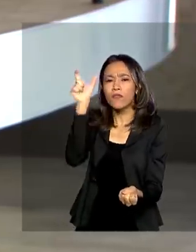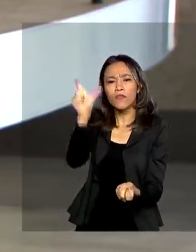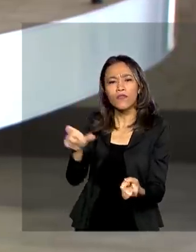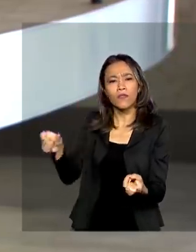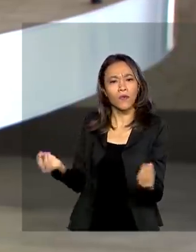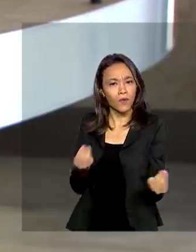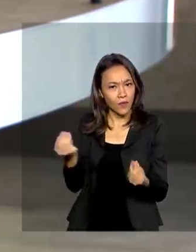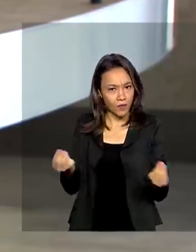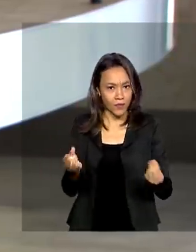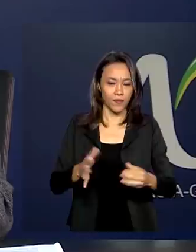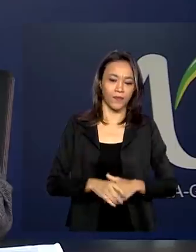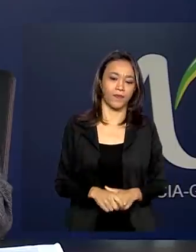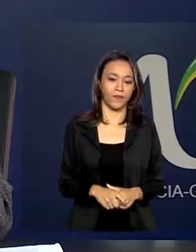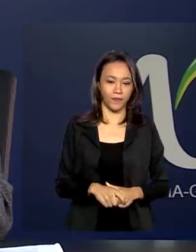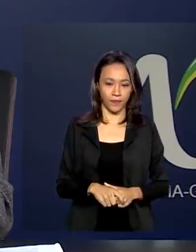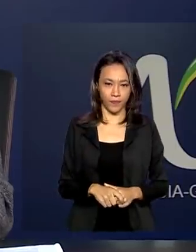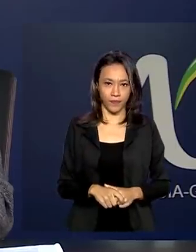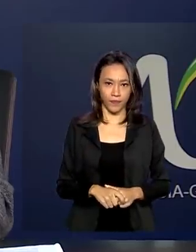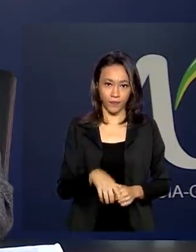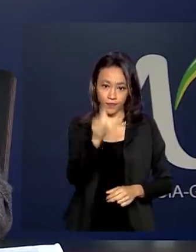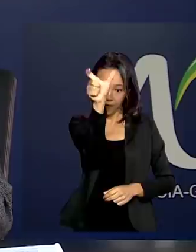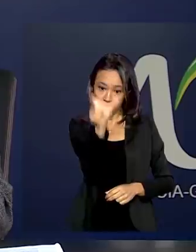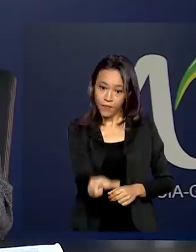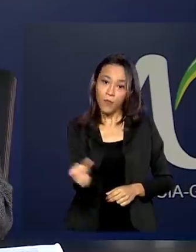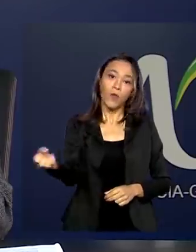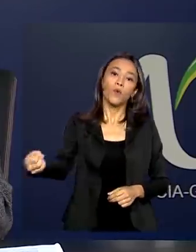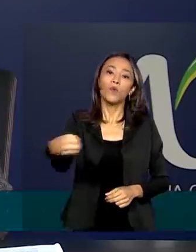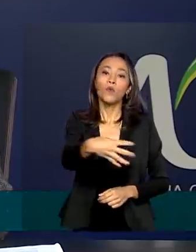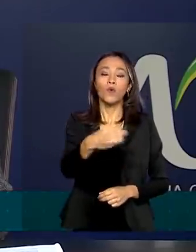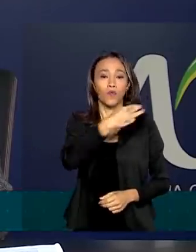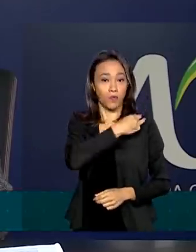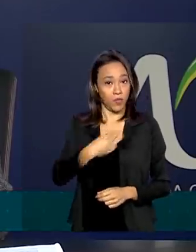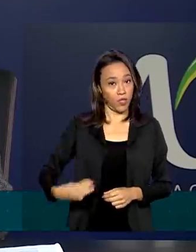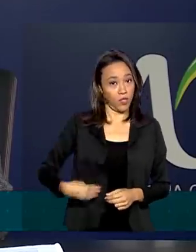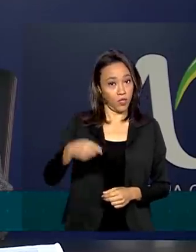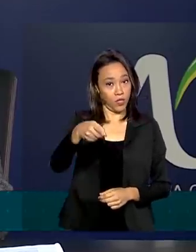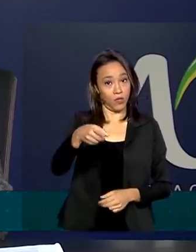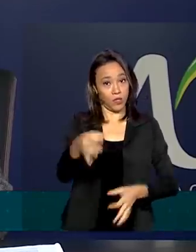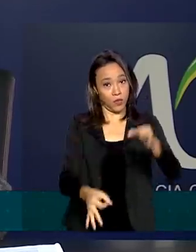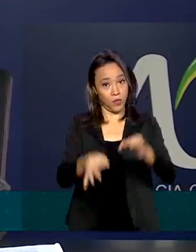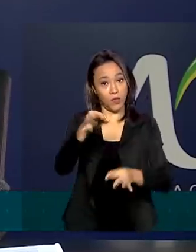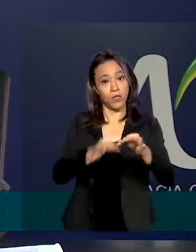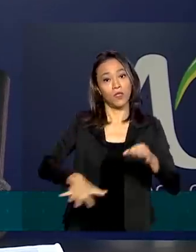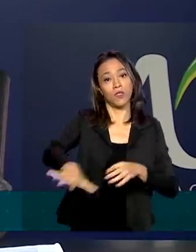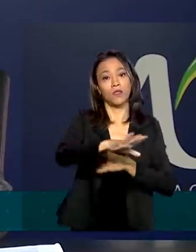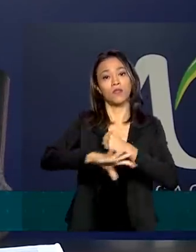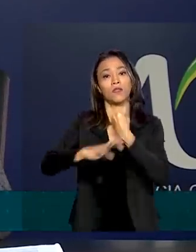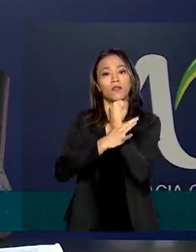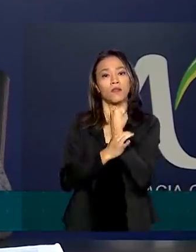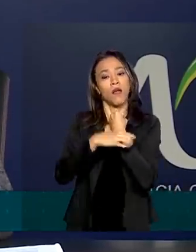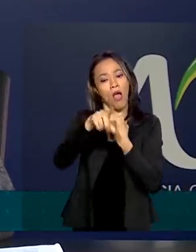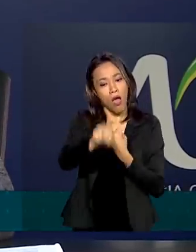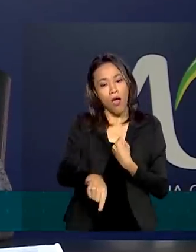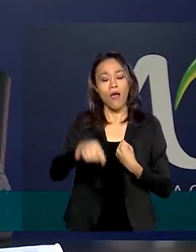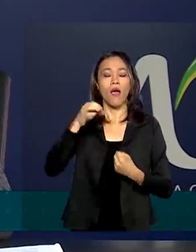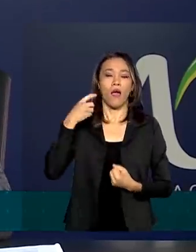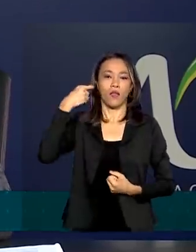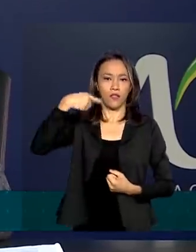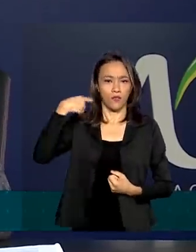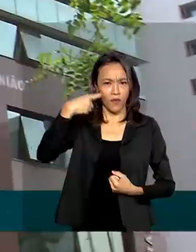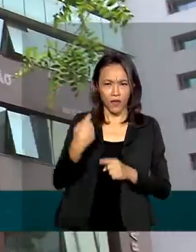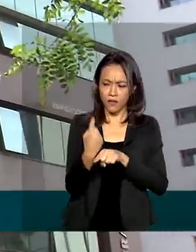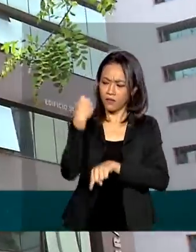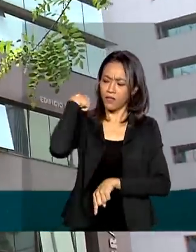Veja. O novo ministro da Justiça e Segurança Pública, André Mendonça, é advogado da União desde